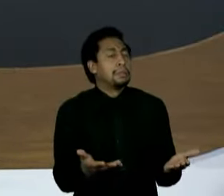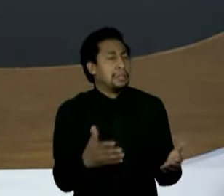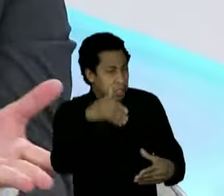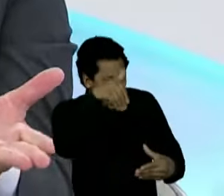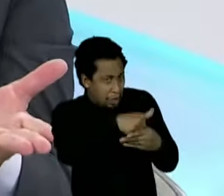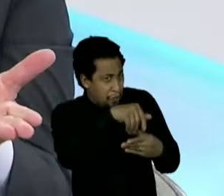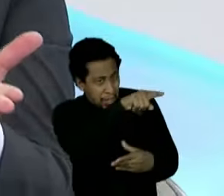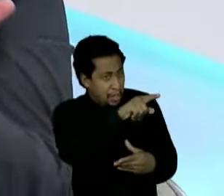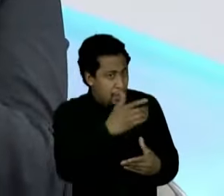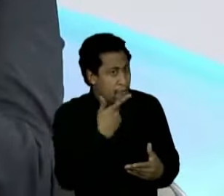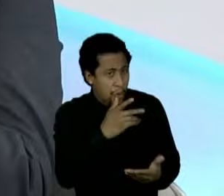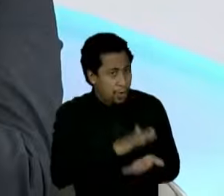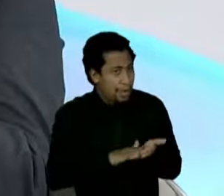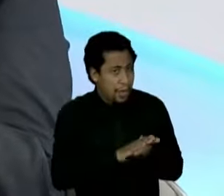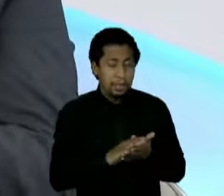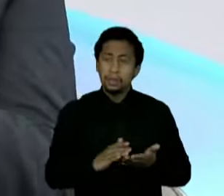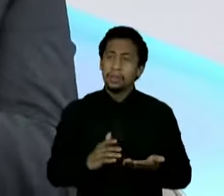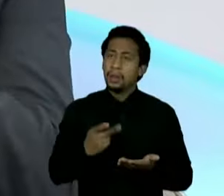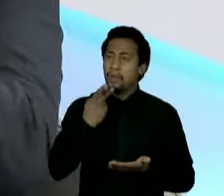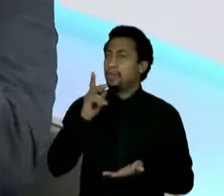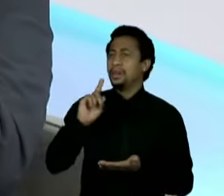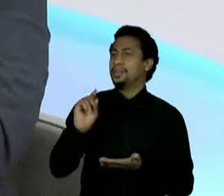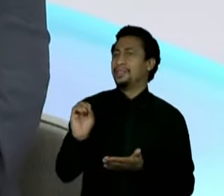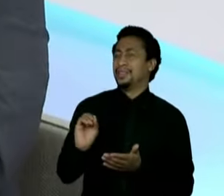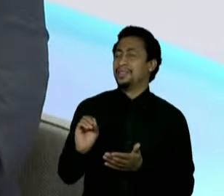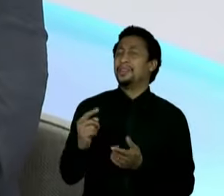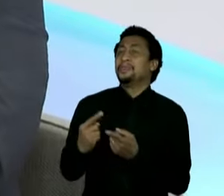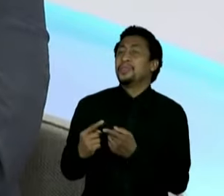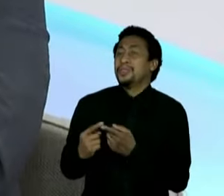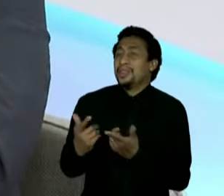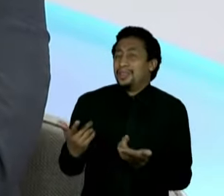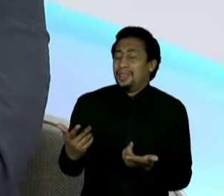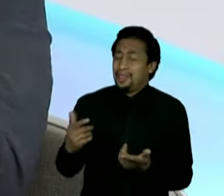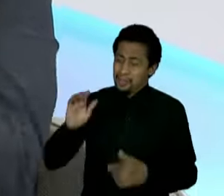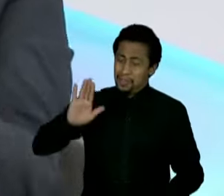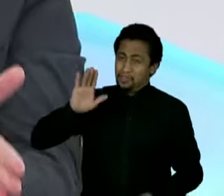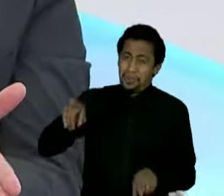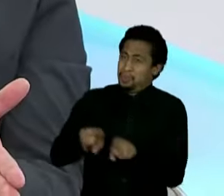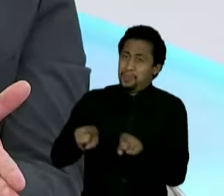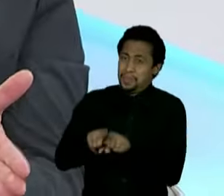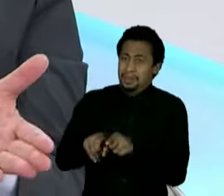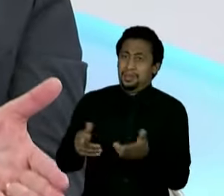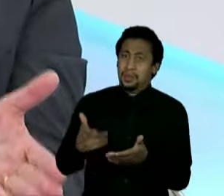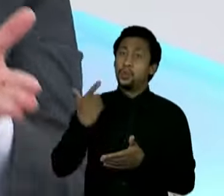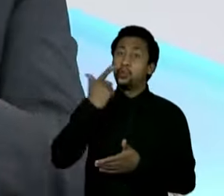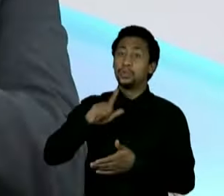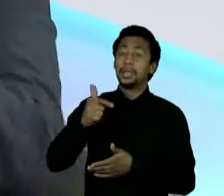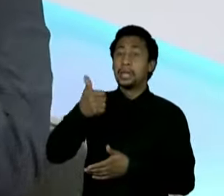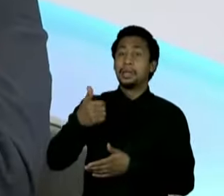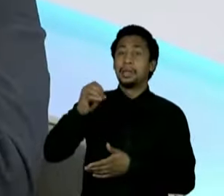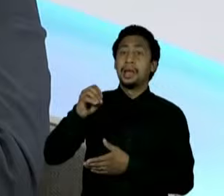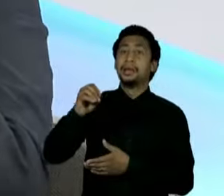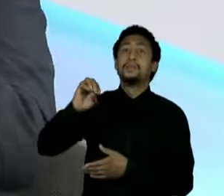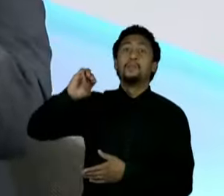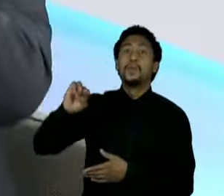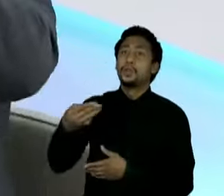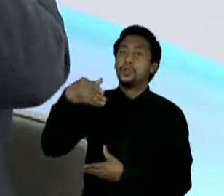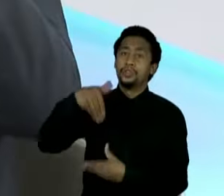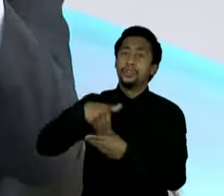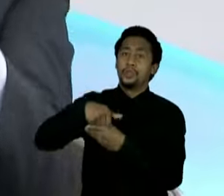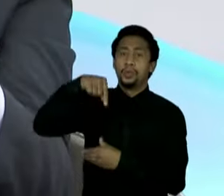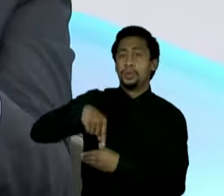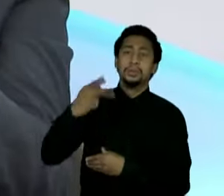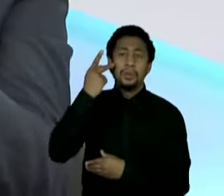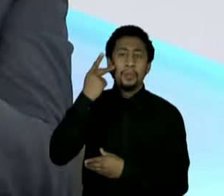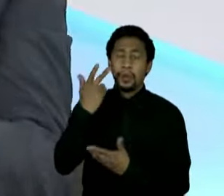não declarei porque também, senão eu não teria tido 10 milhões e tantos mil votos em São Paulo. Naquela mesma eleição o Haddad teve 7 milhões e pouco. Esses 3